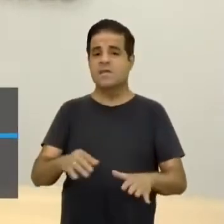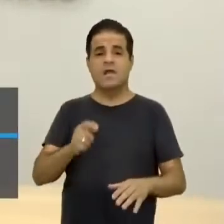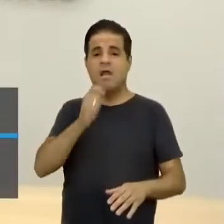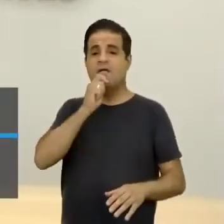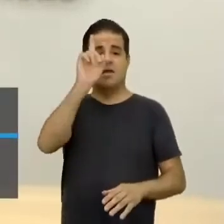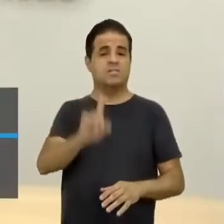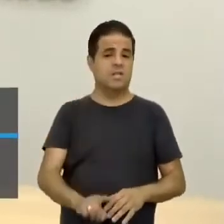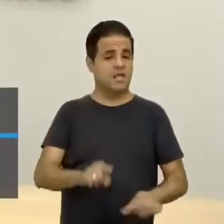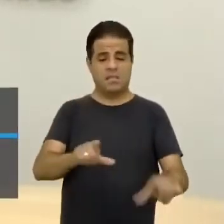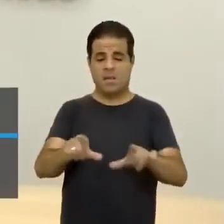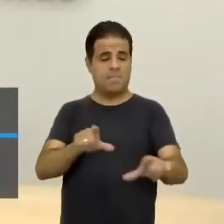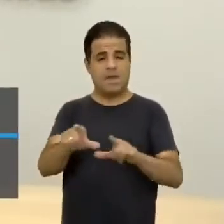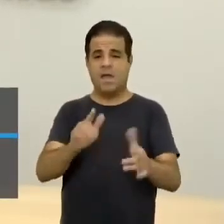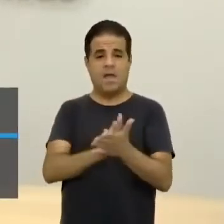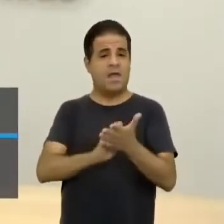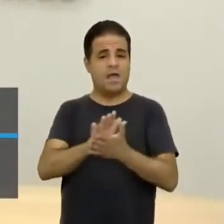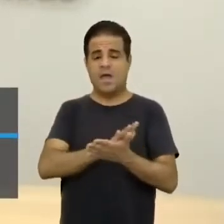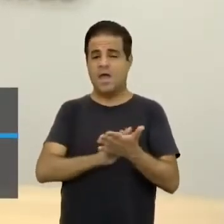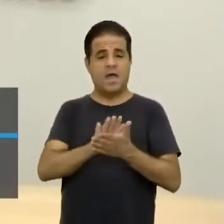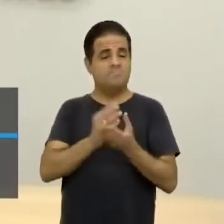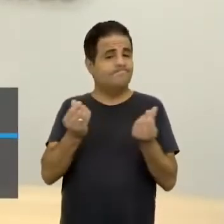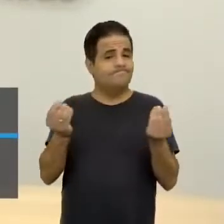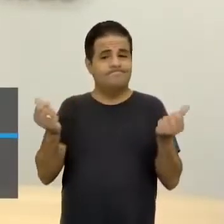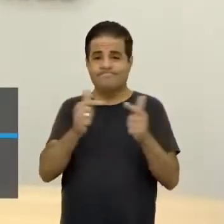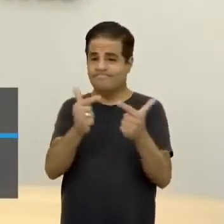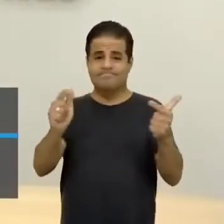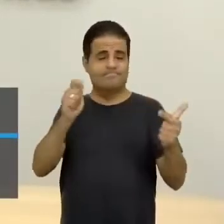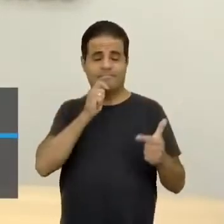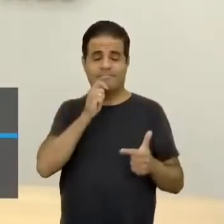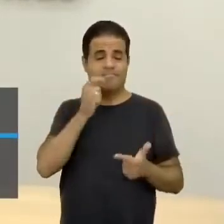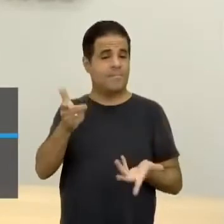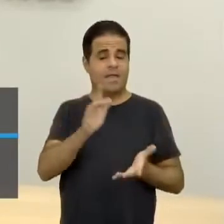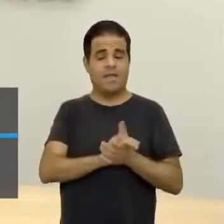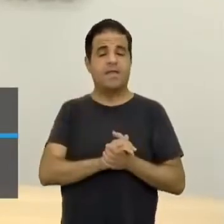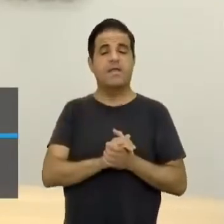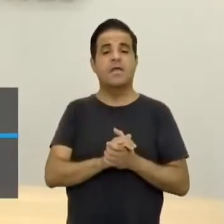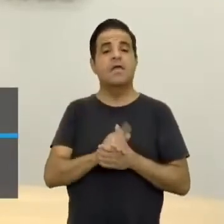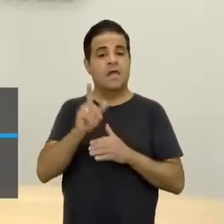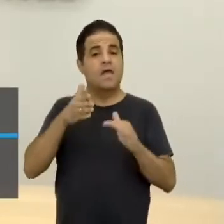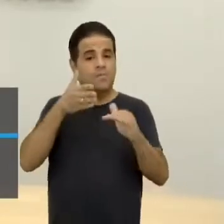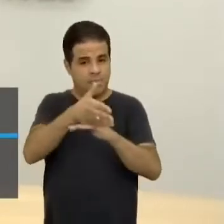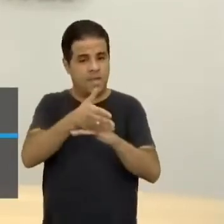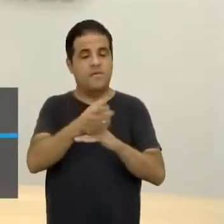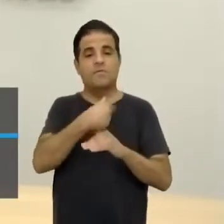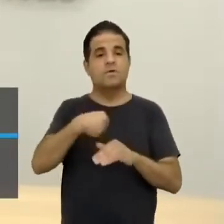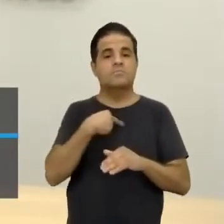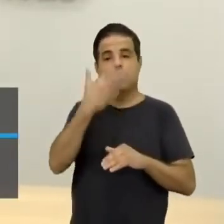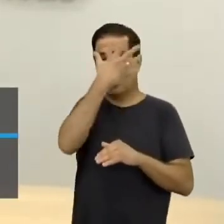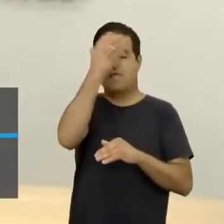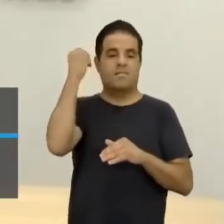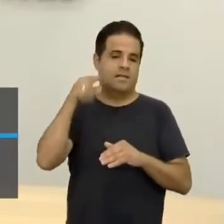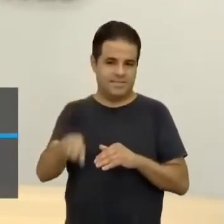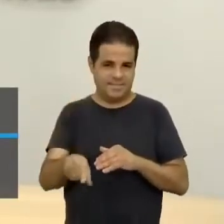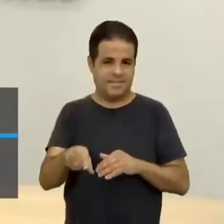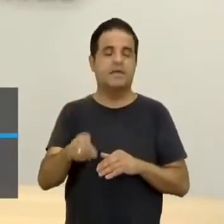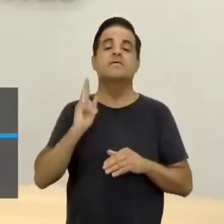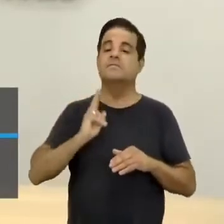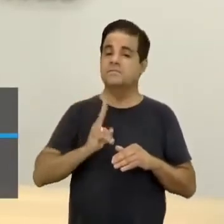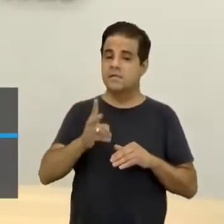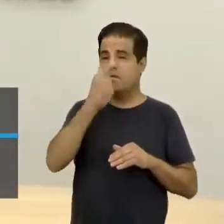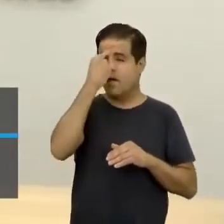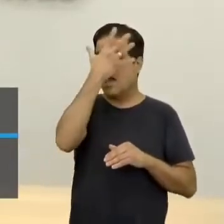sem direito trabalhista, sem seguridade social. Então, esse é um entrave que a gente não pode esquecer, sem